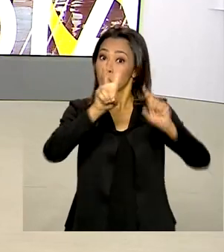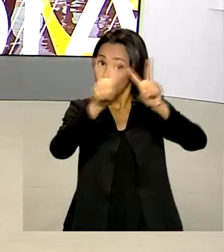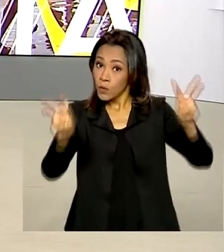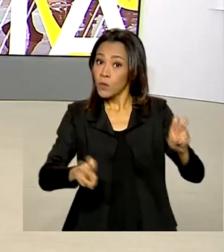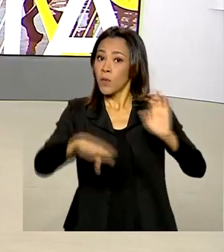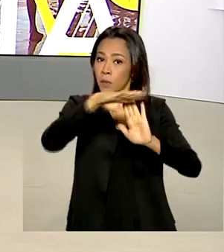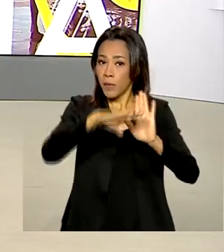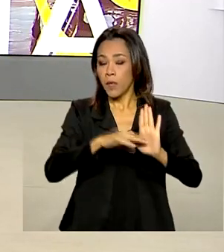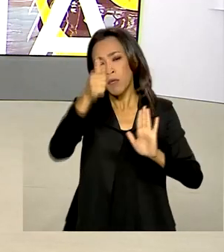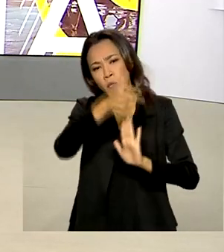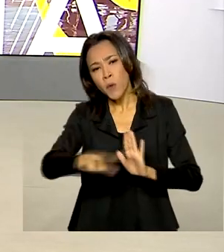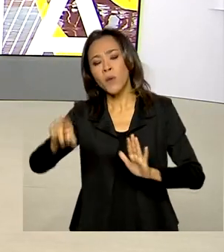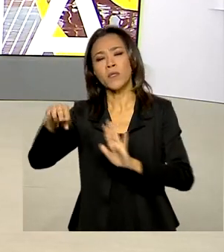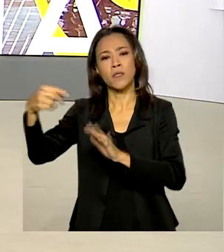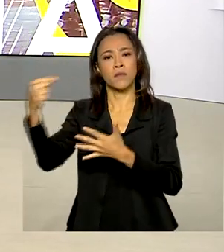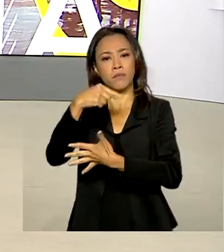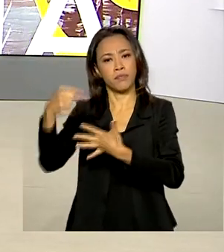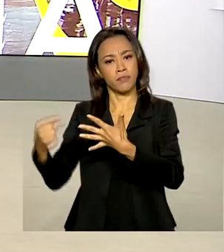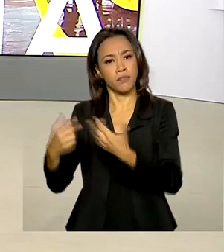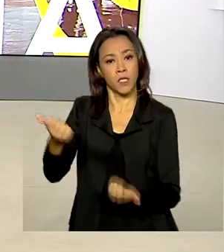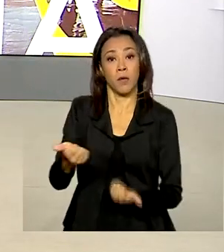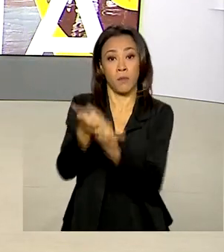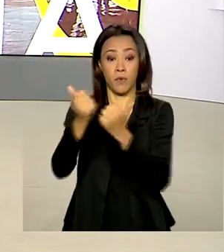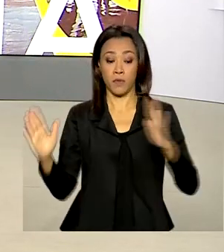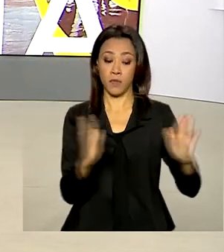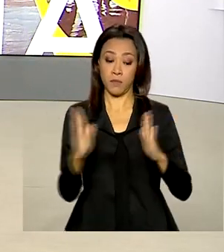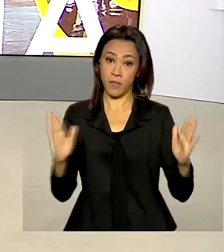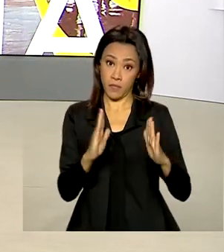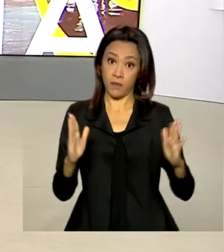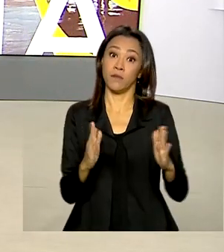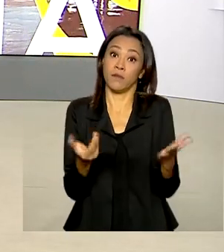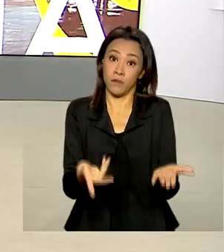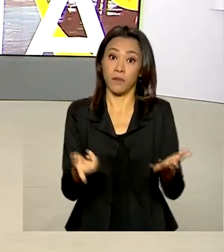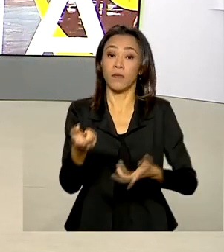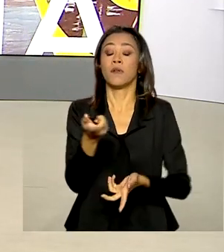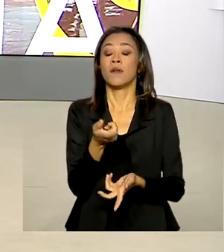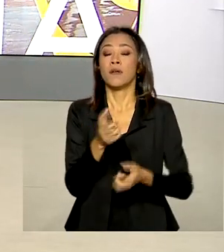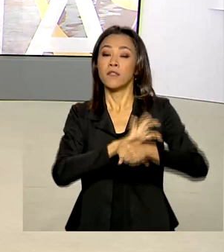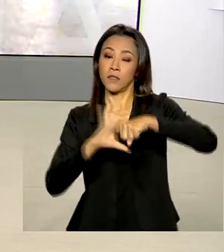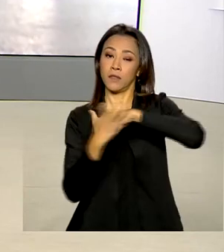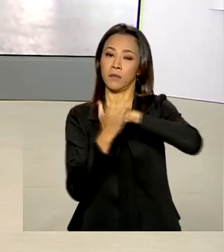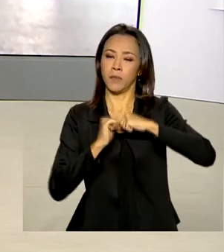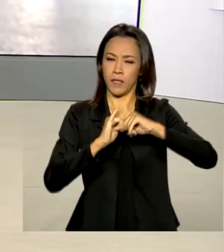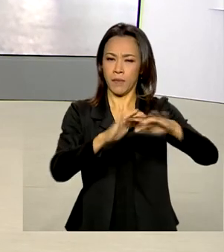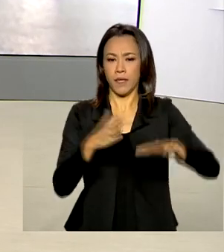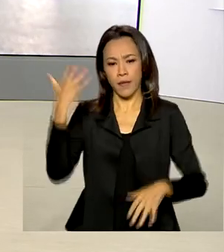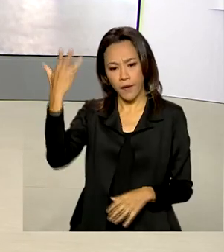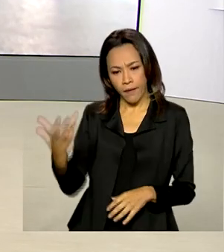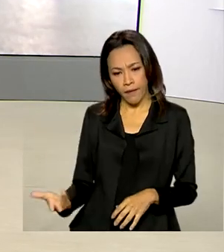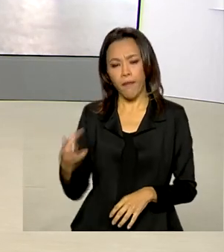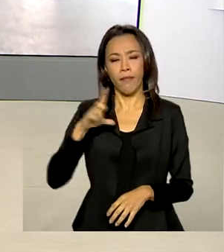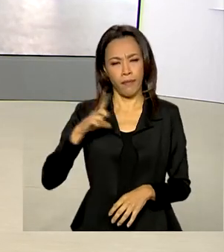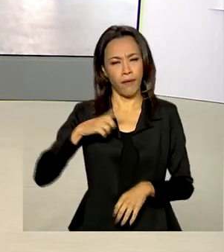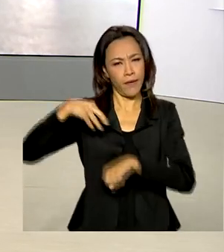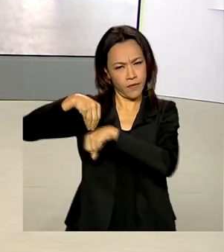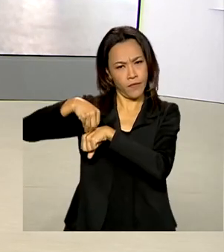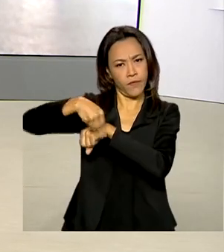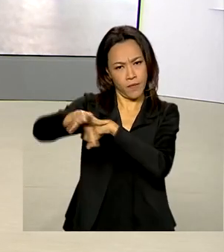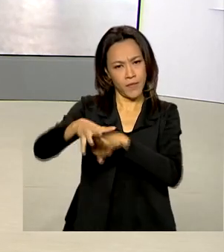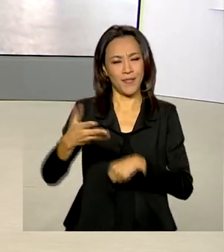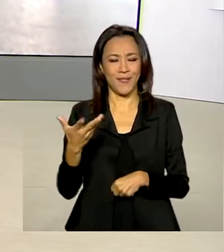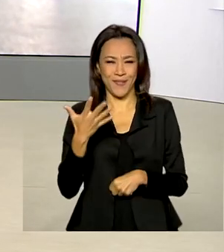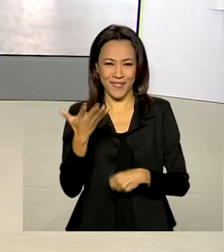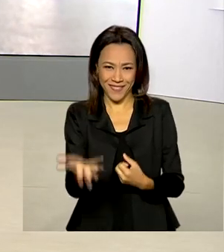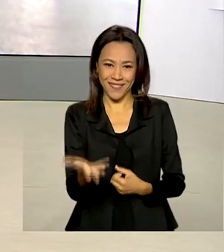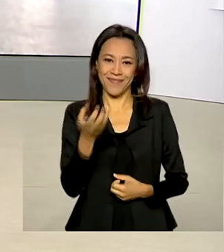outras medidas de apoio à economia durante a pandemia da Covid-19. A repórter Márcia Fernandes tem as informações ao vivo